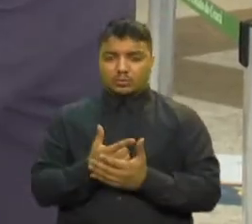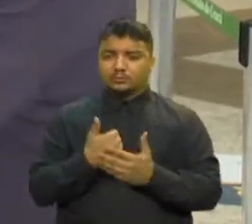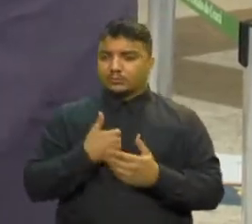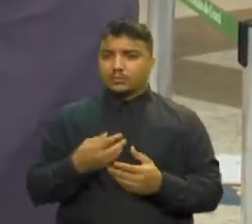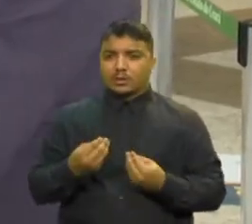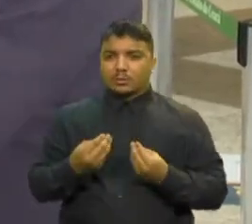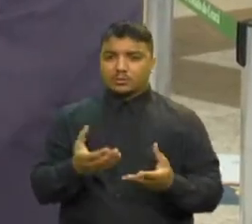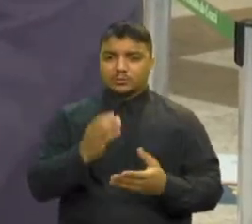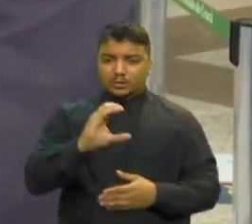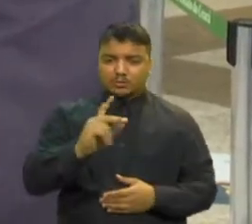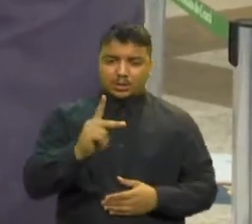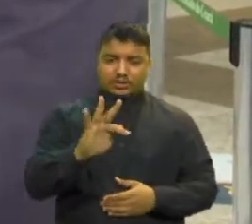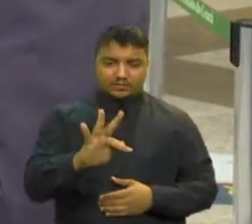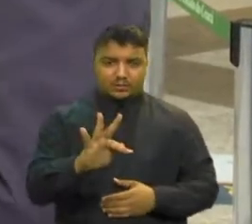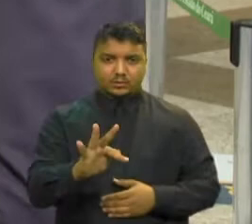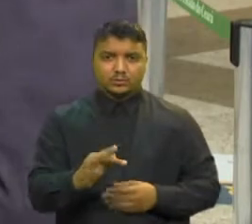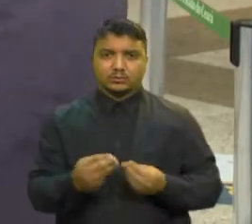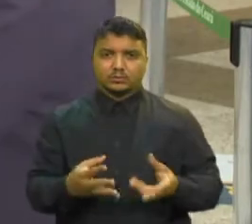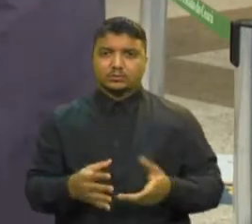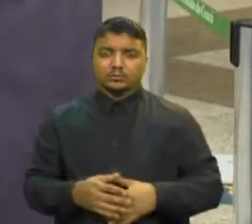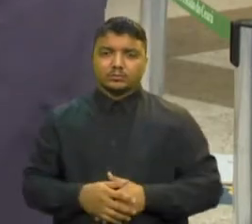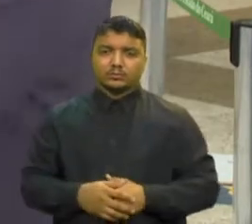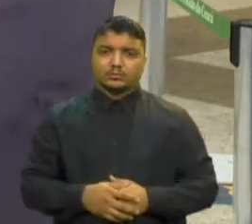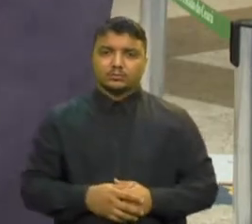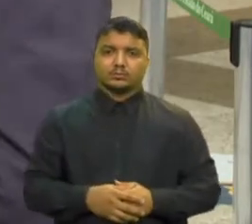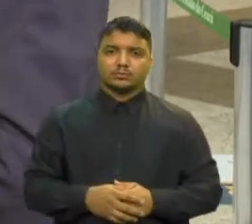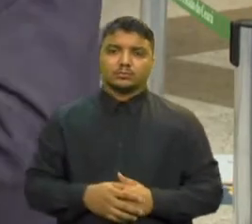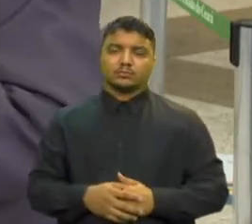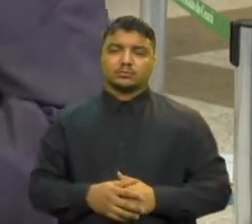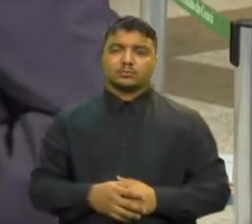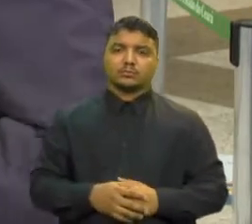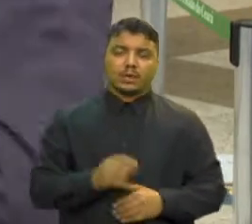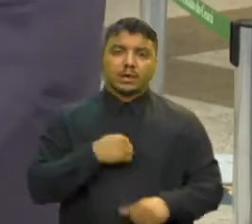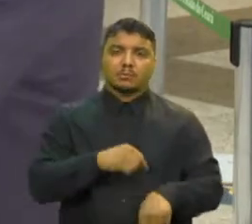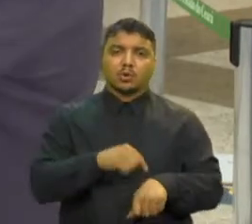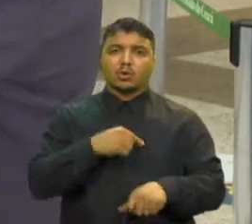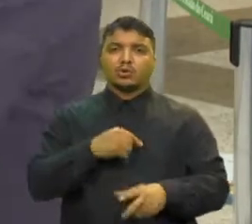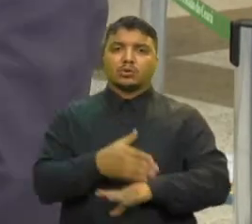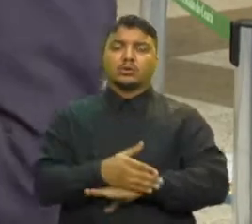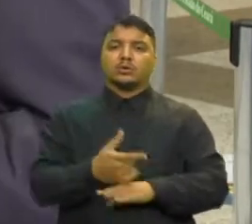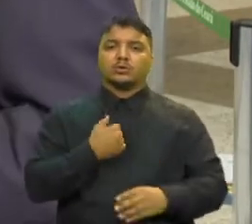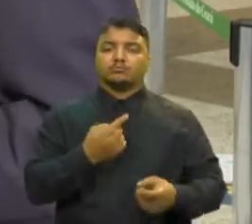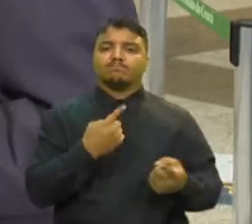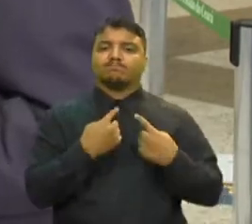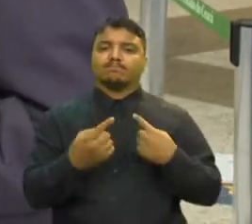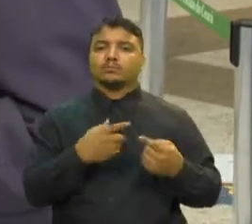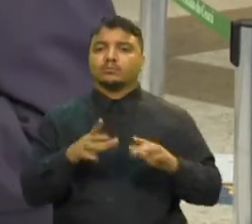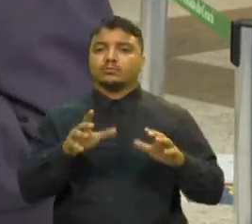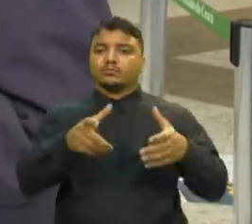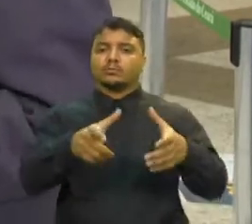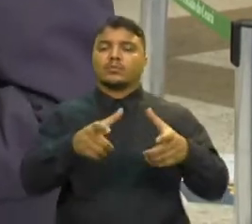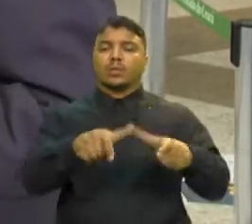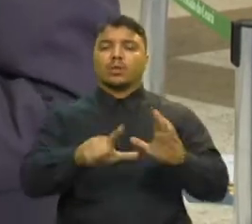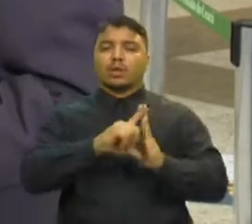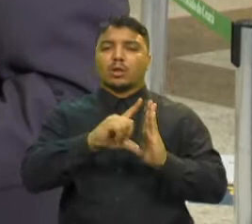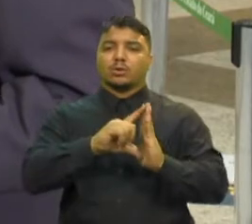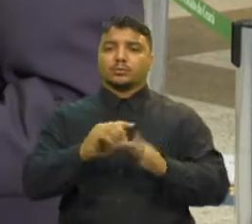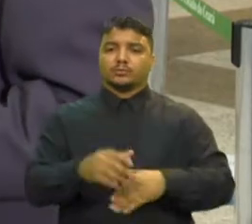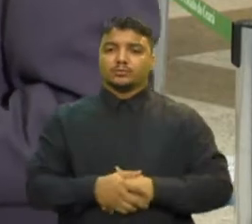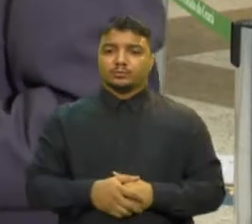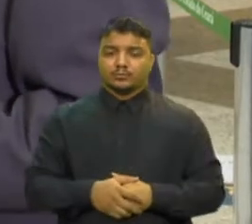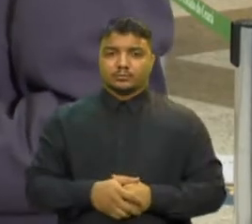põe aí o meu CPF Como é que funciona na prática Na hora entre o consumidor e o estabelecimento comercial? Ok